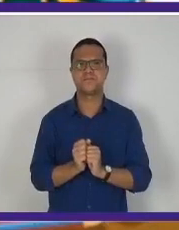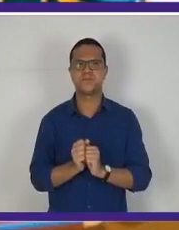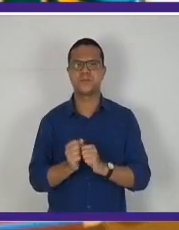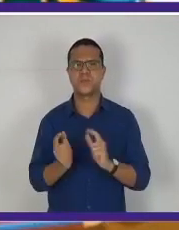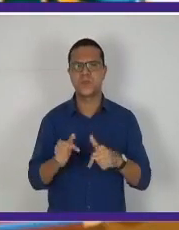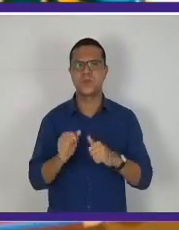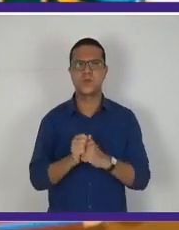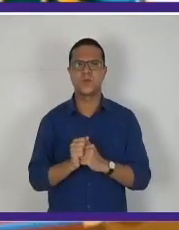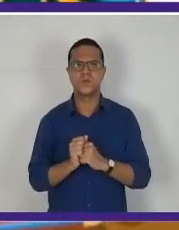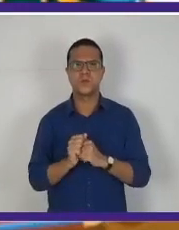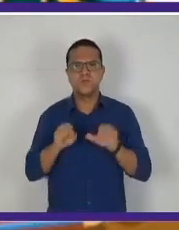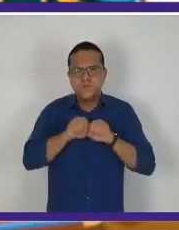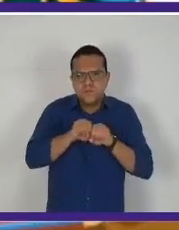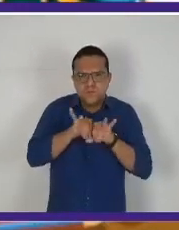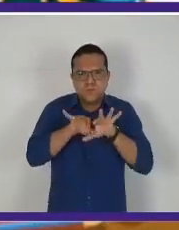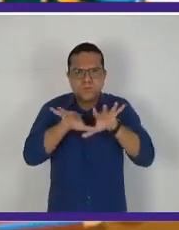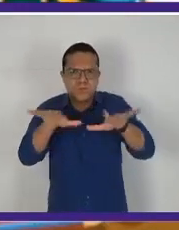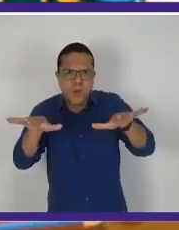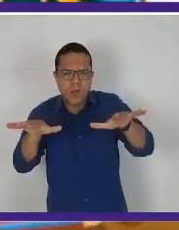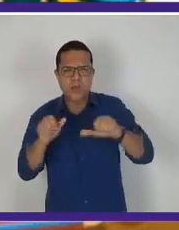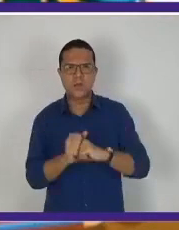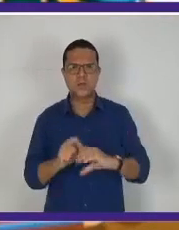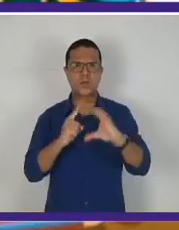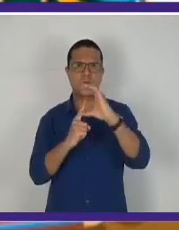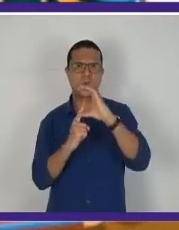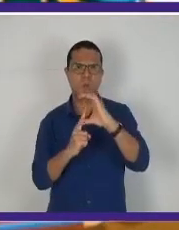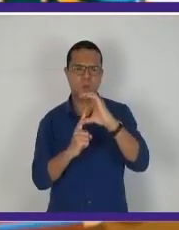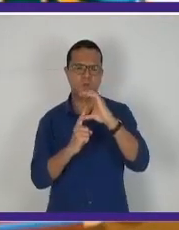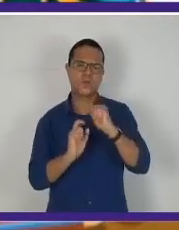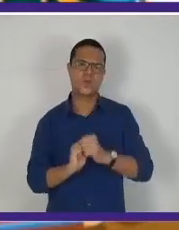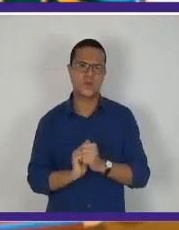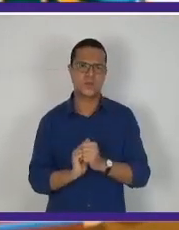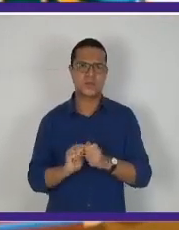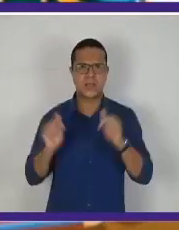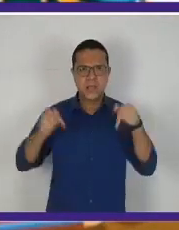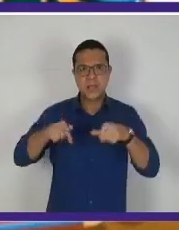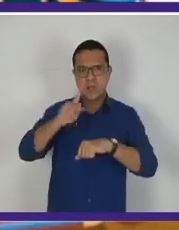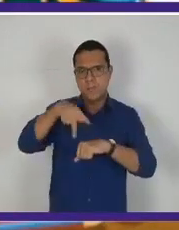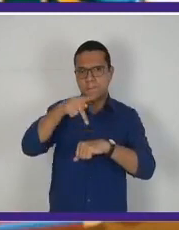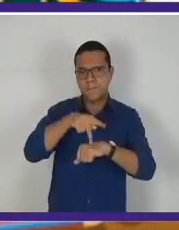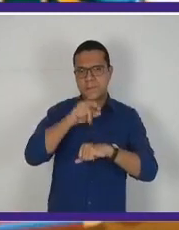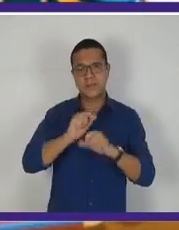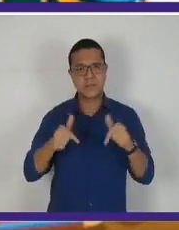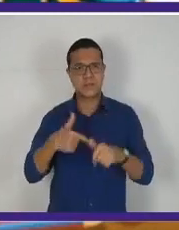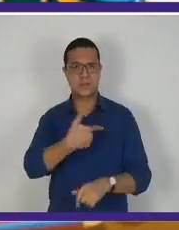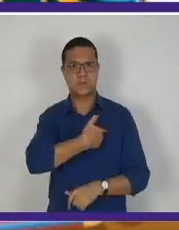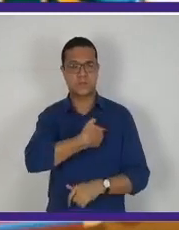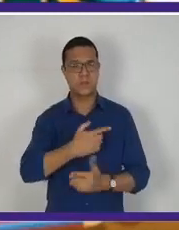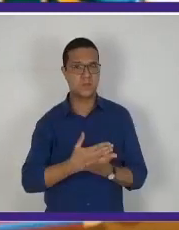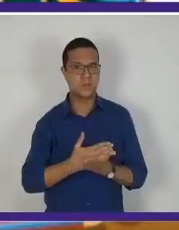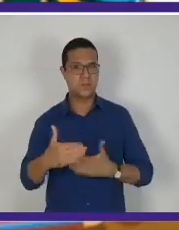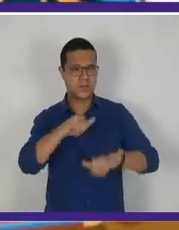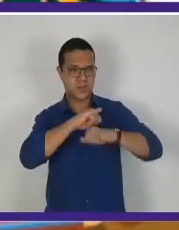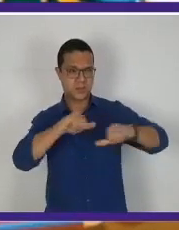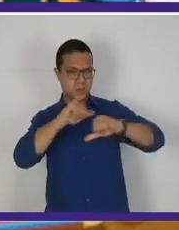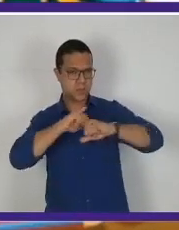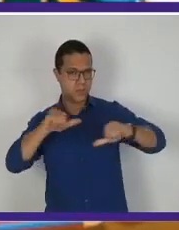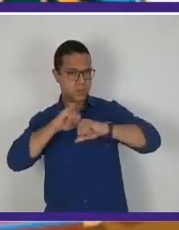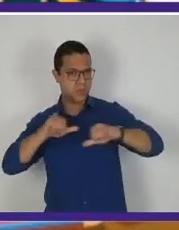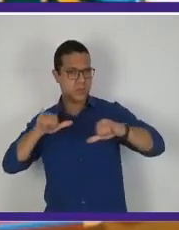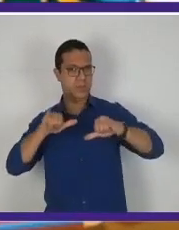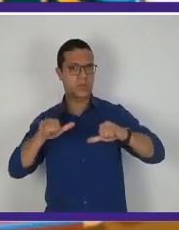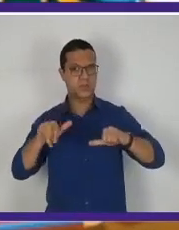invasão soviética comunista ao país. Então, Vargas começa a difundir